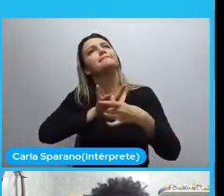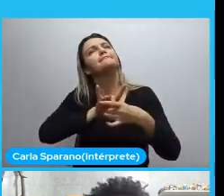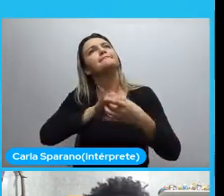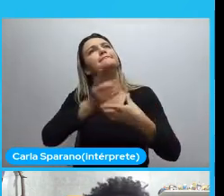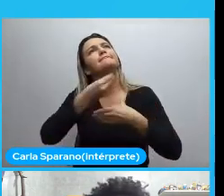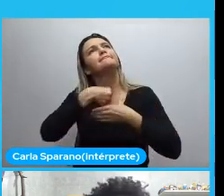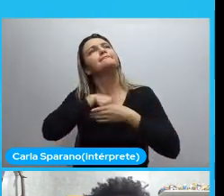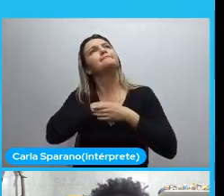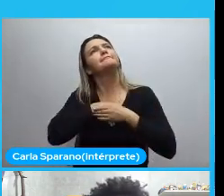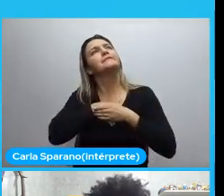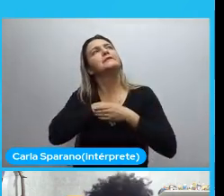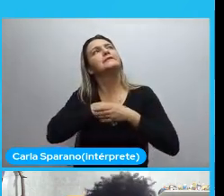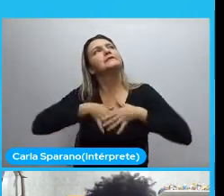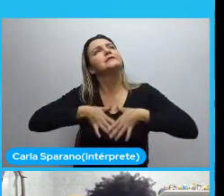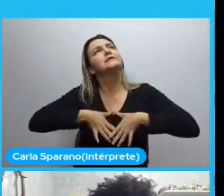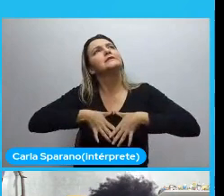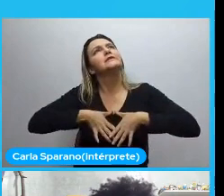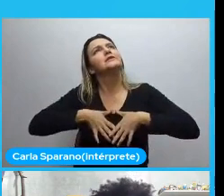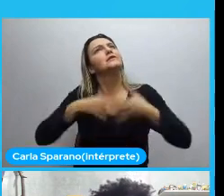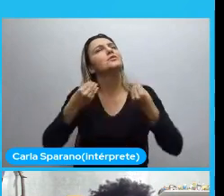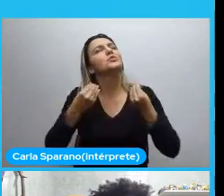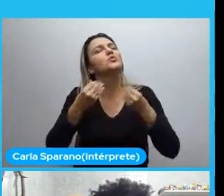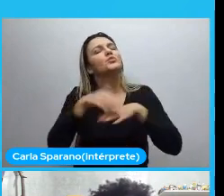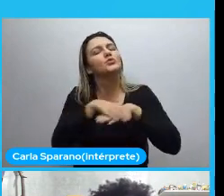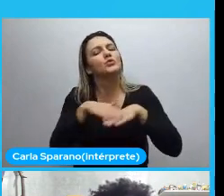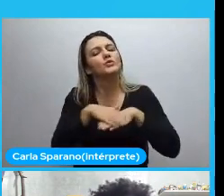uma... Conversar sobre isso.